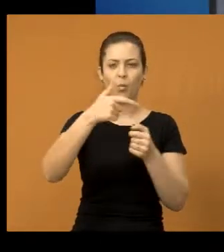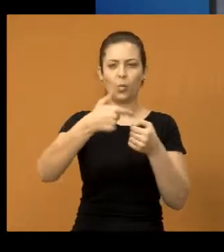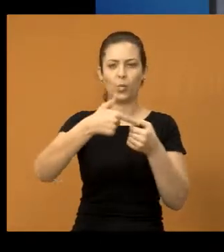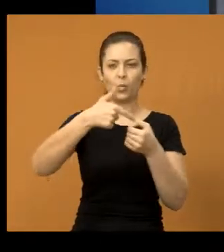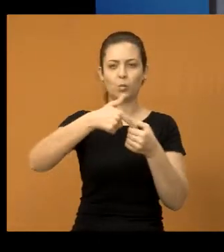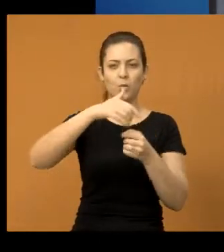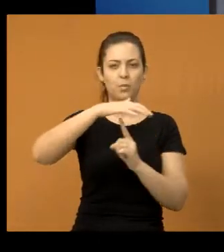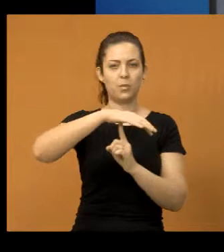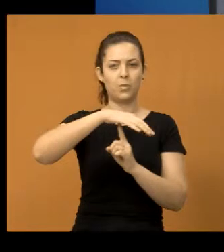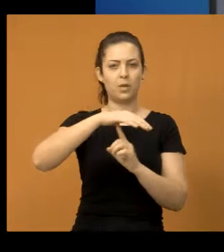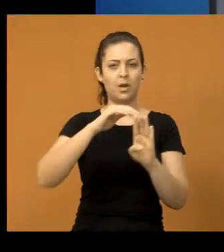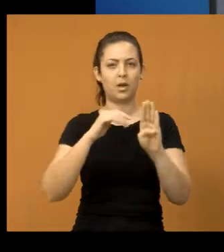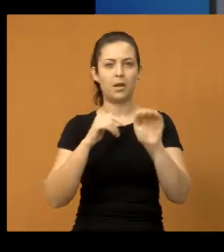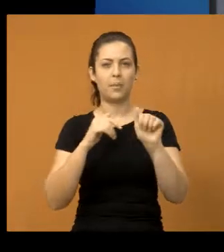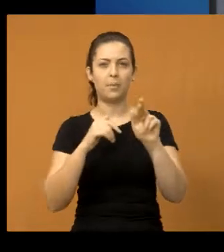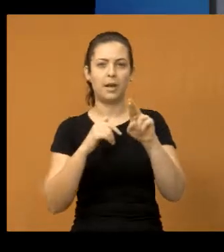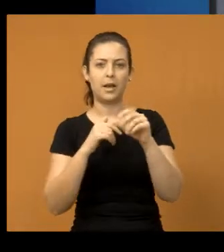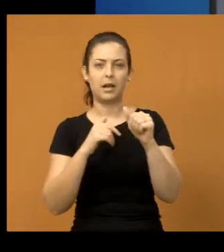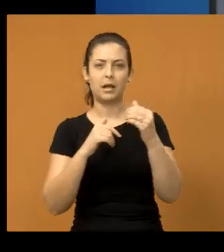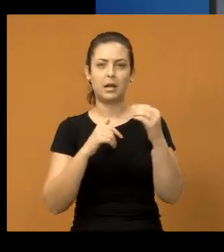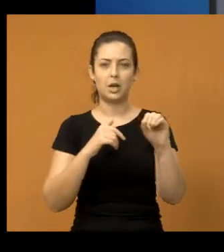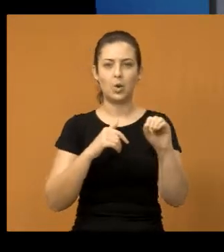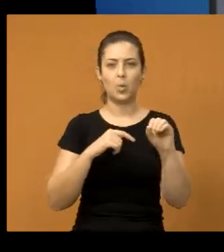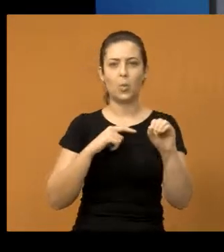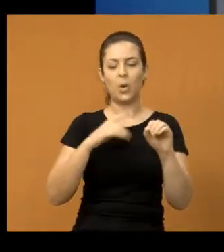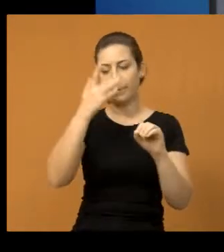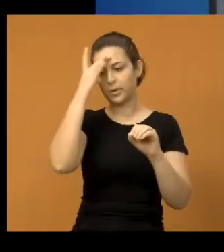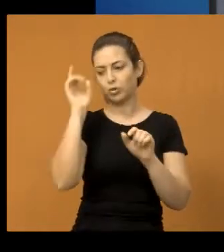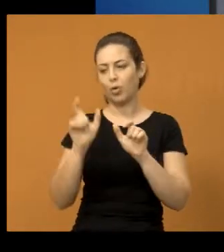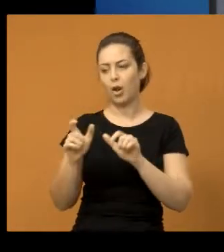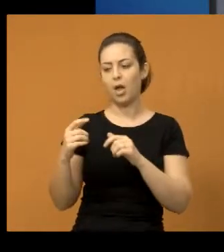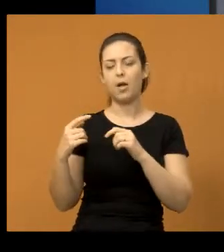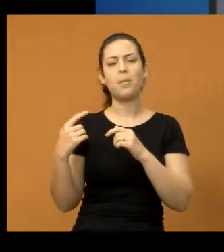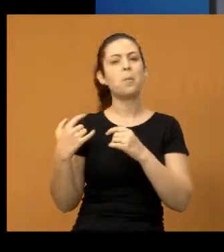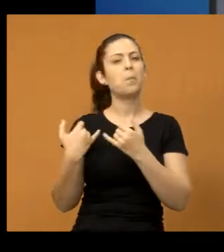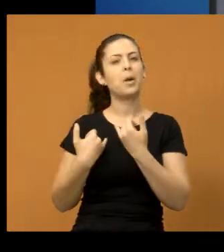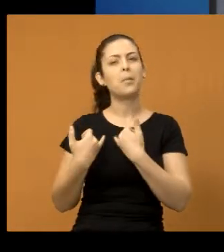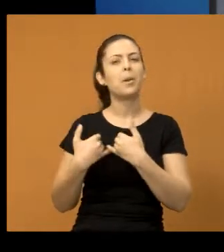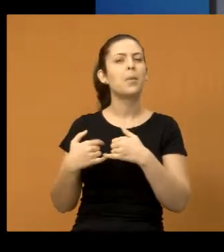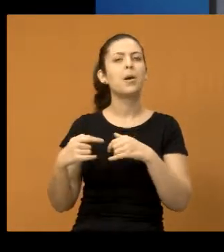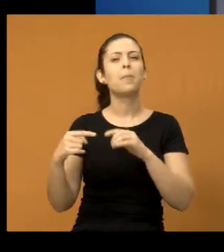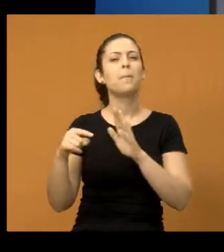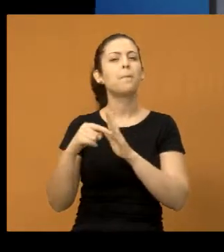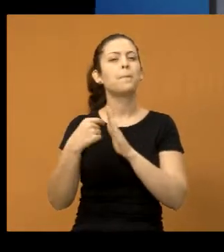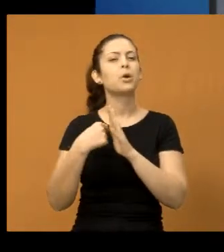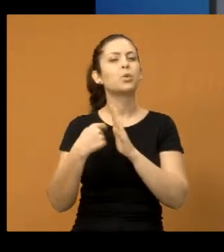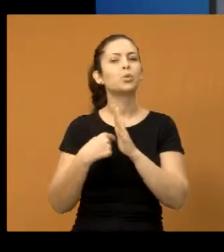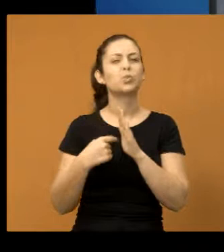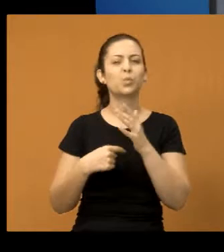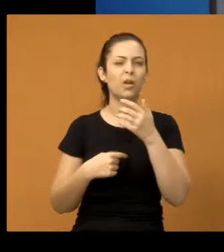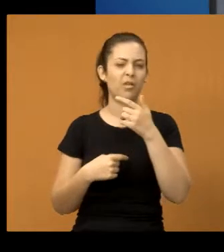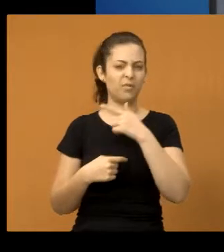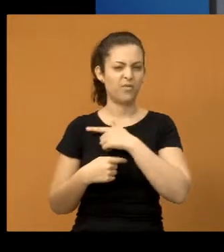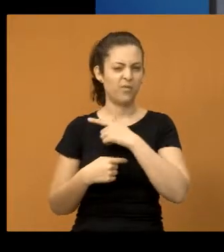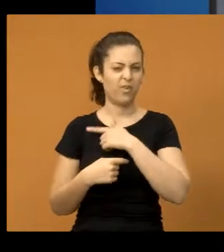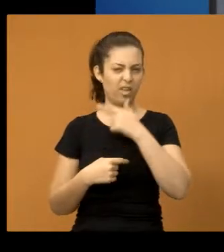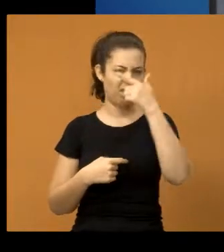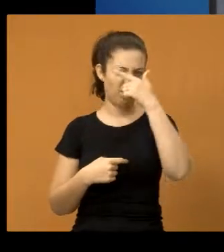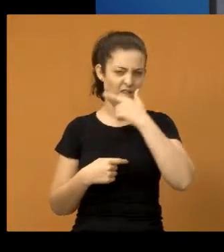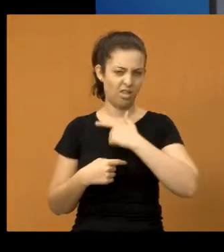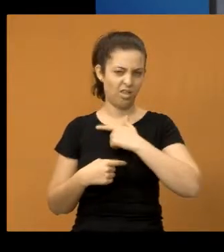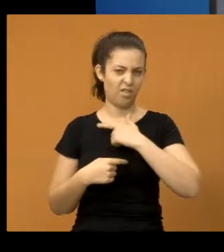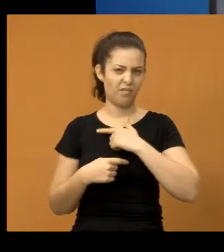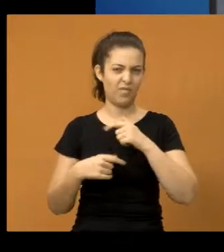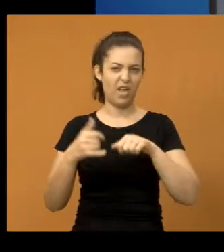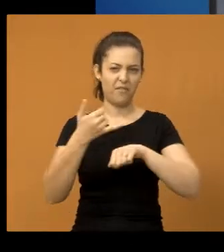gasolina ali na Rua Barão. Teve munícipo ali da Redondeza que nos procurou e questionou aquela coisa feia que está ali, aquele moe de